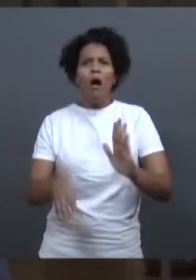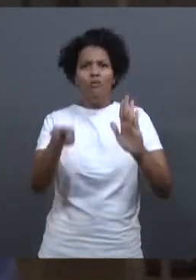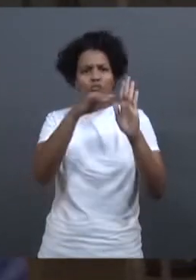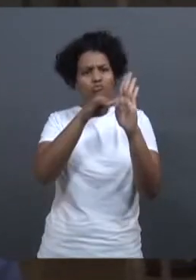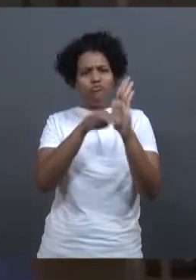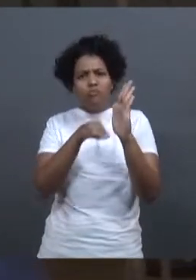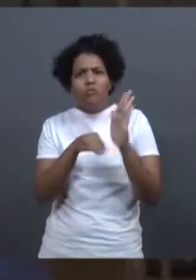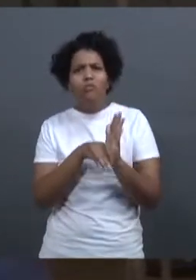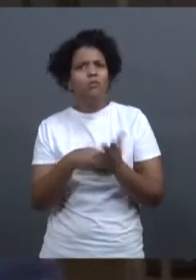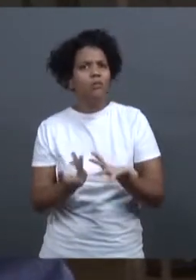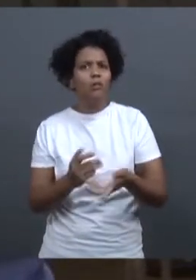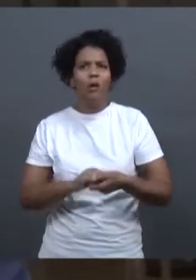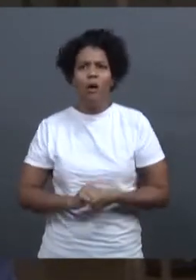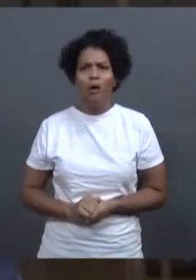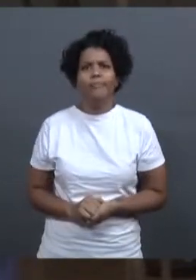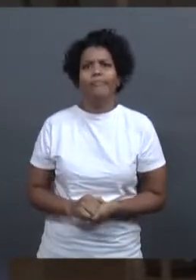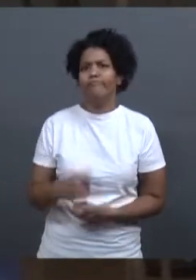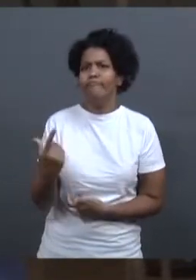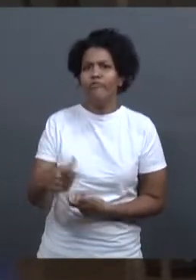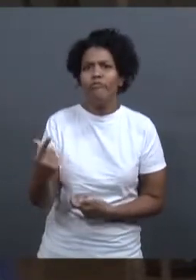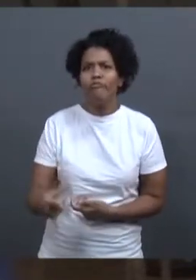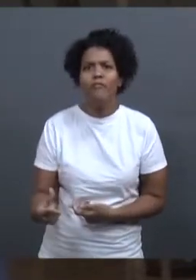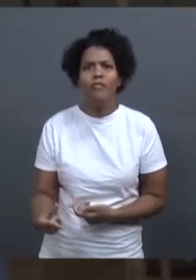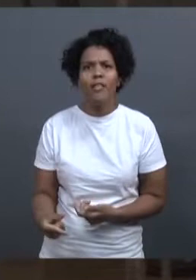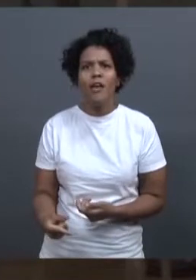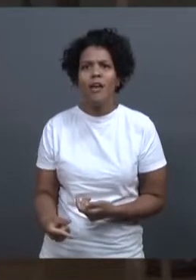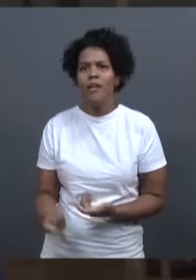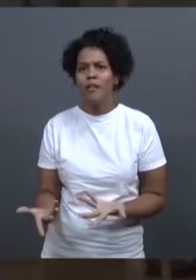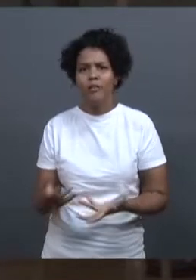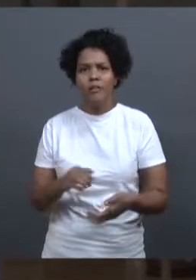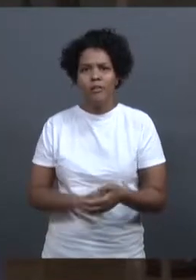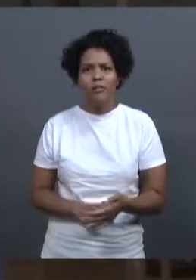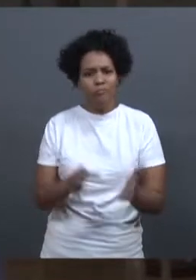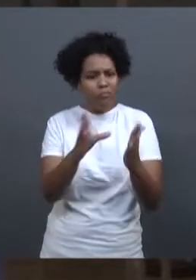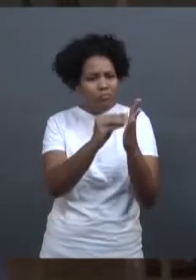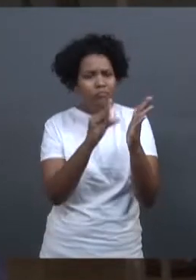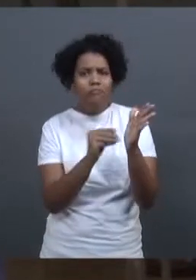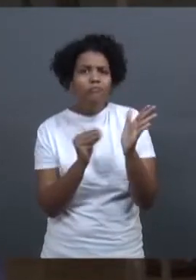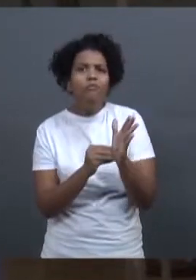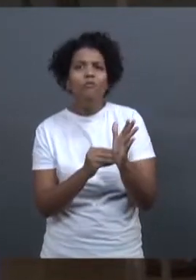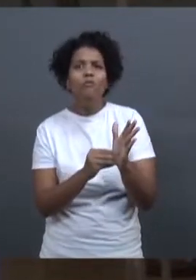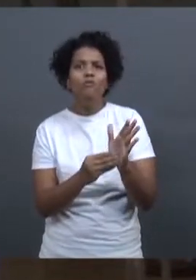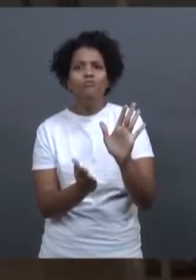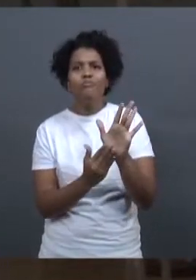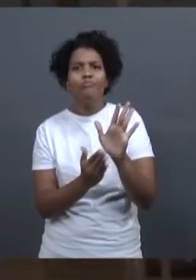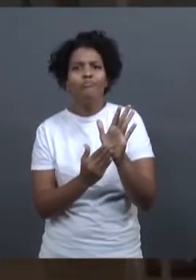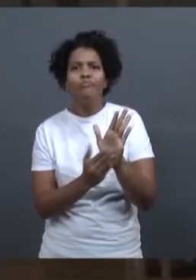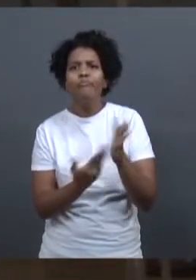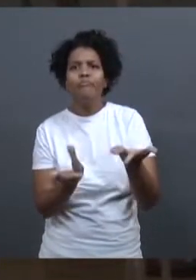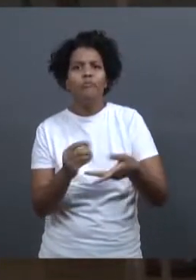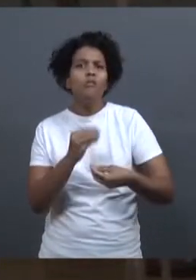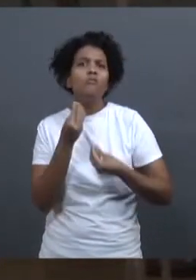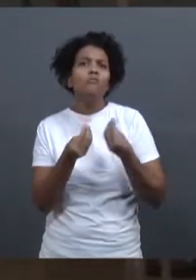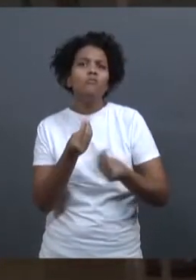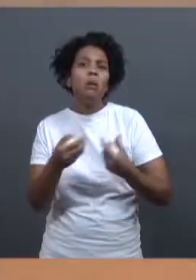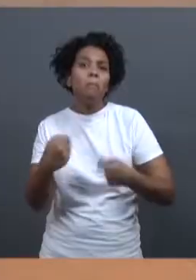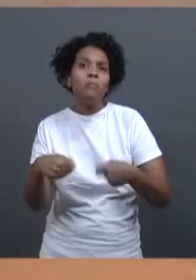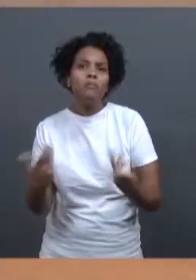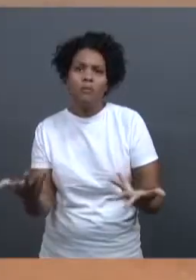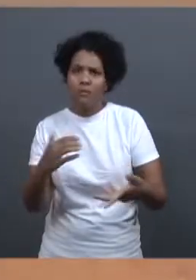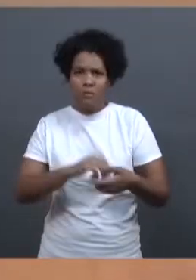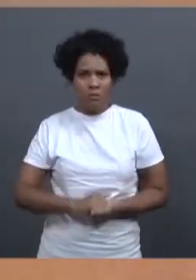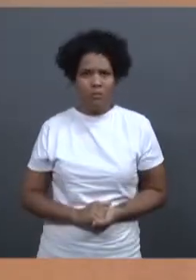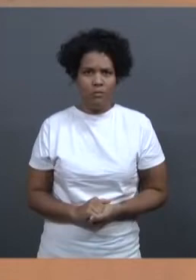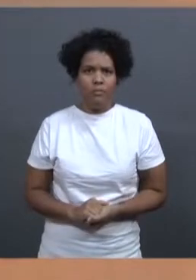sequer têm escopo, quer dizer, não têm definido quais são as ações que devem compor esses programas.